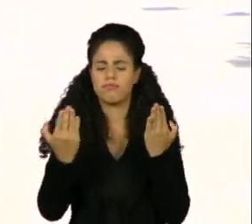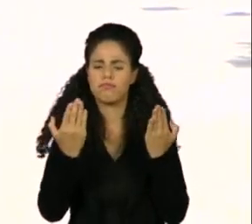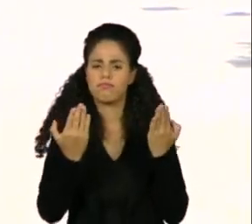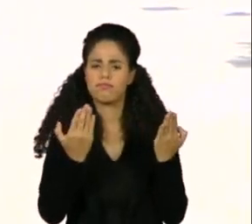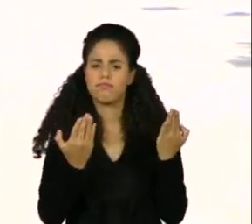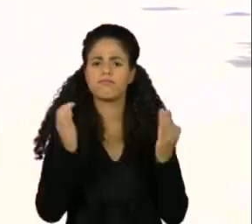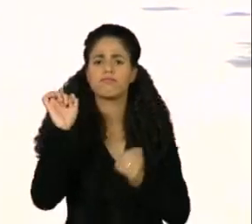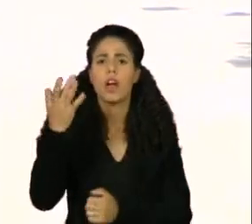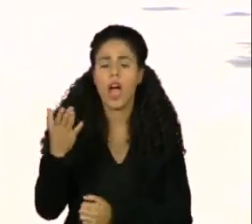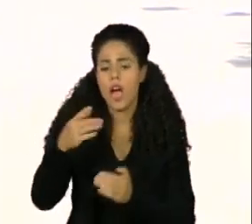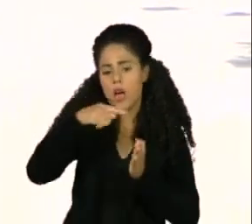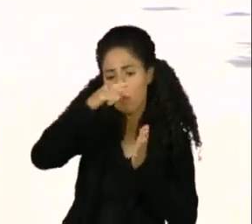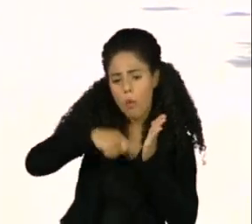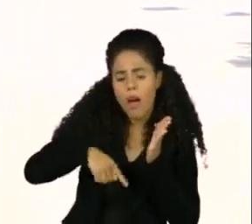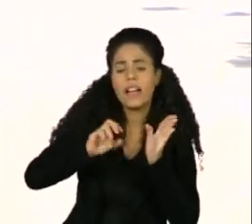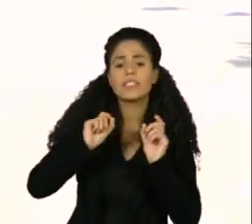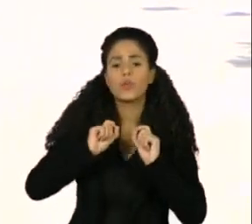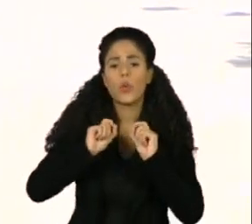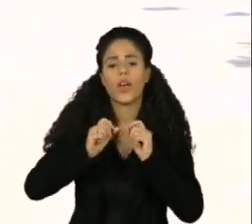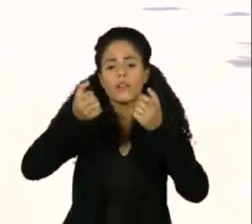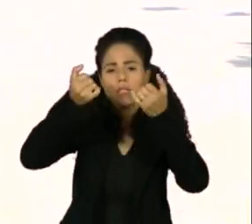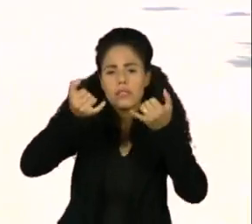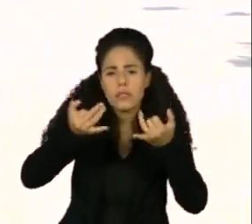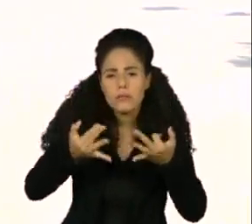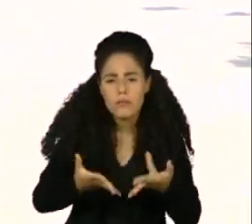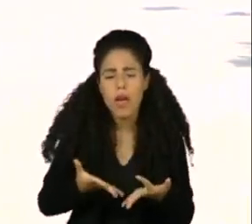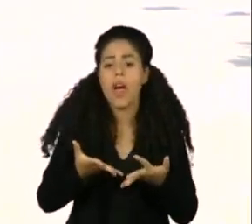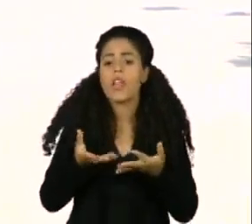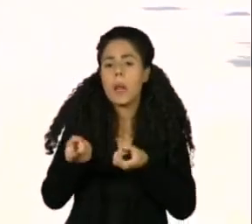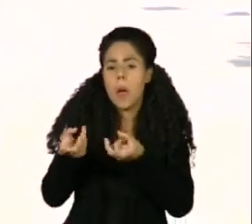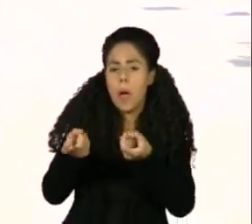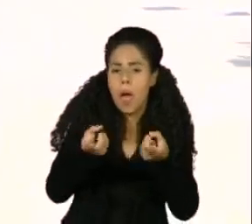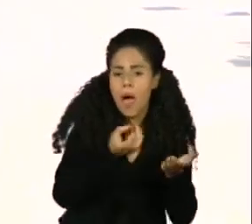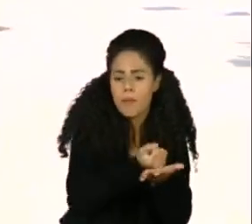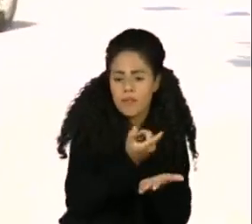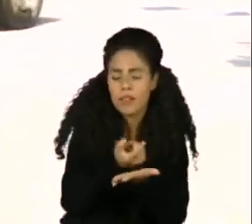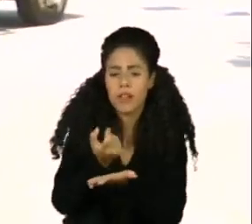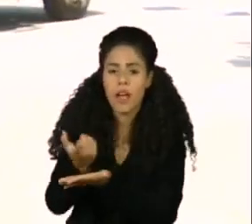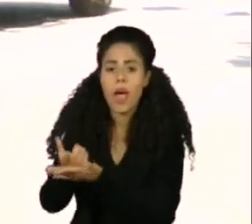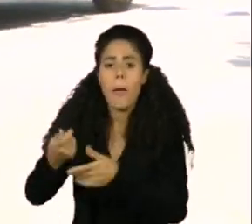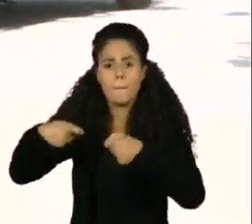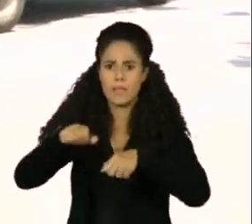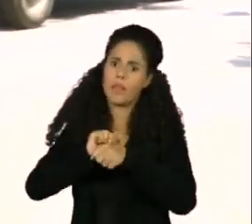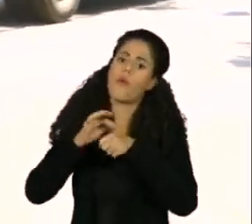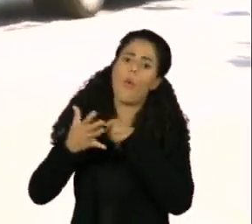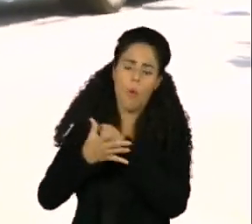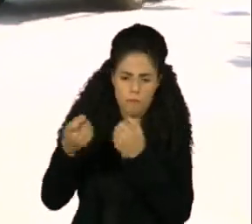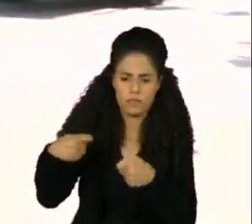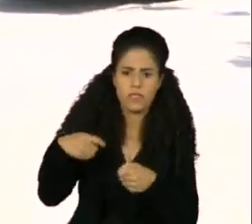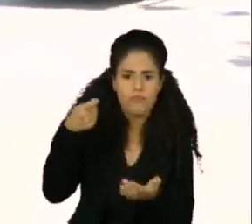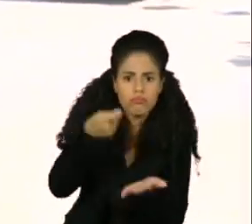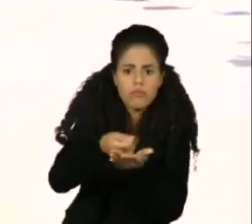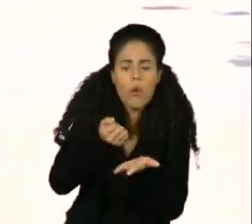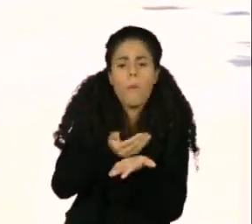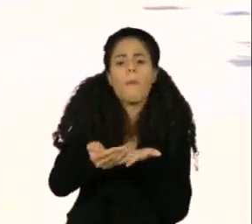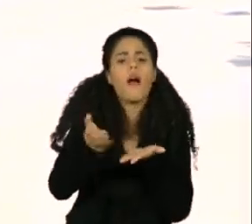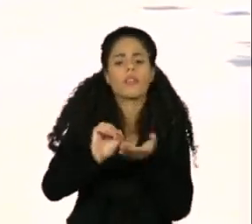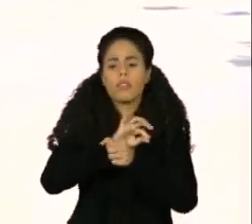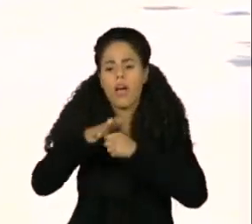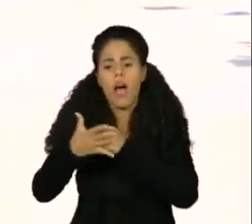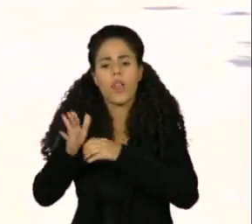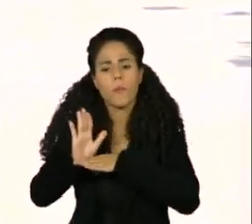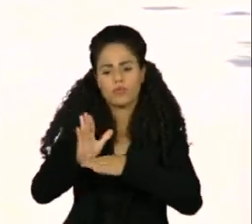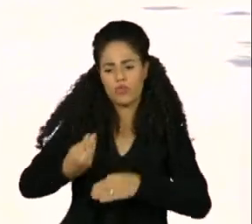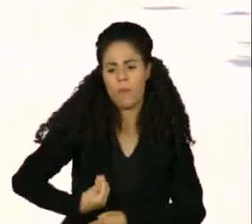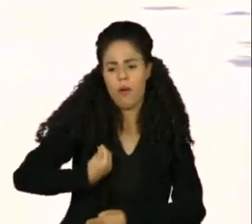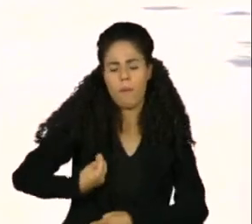No texto, a pasta ainda disse que a compra dos respiradores foi essencial no início da pandemia e fundamental para salvar